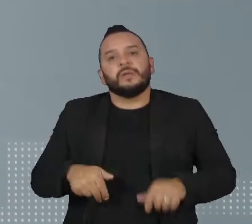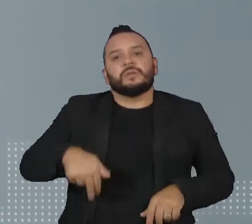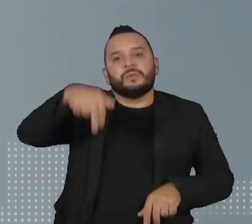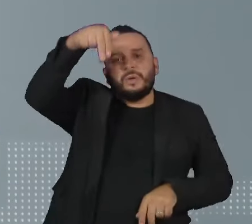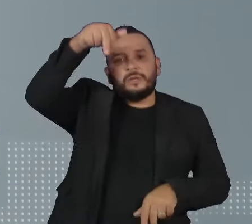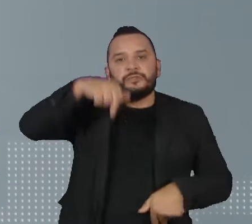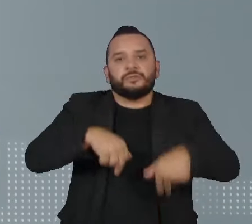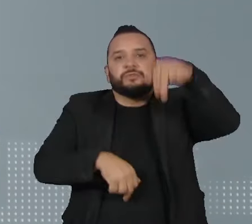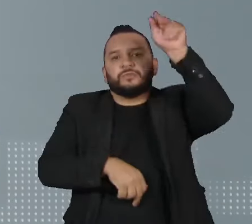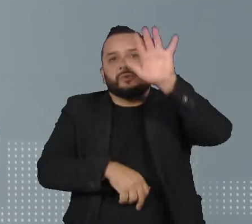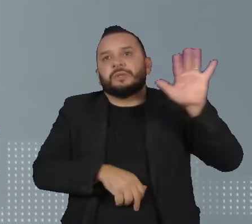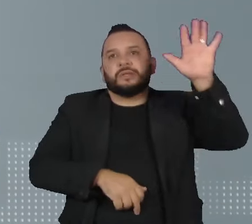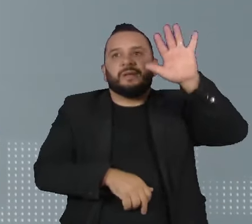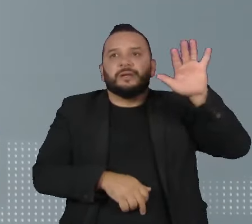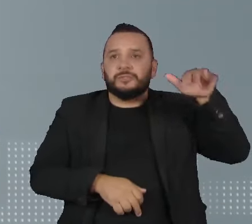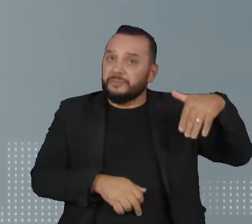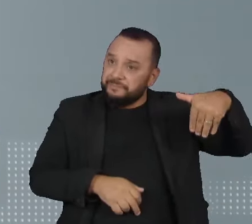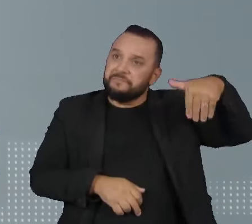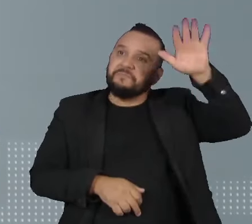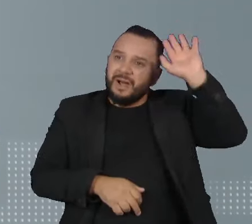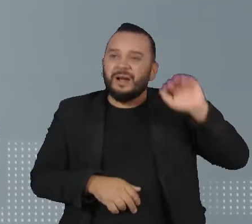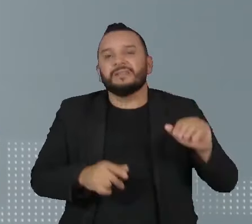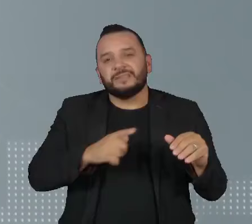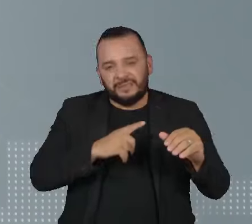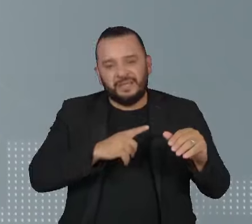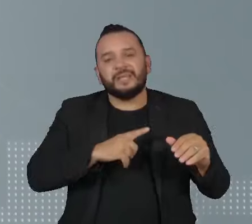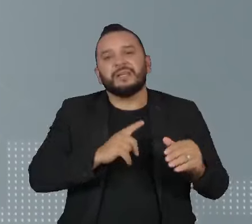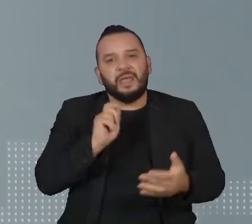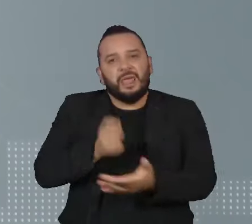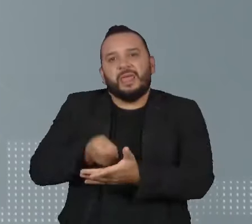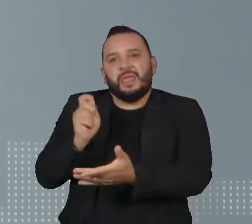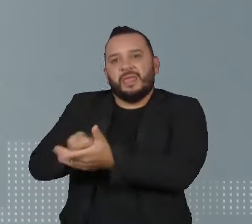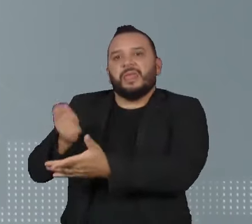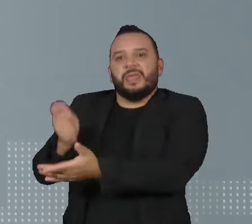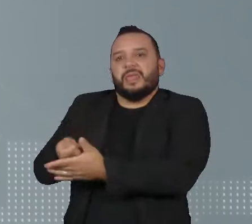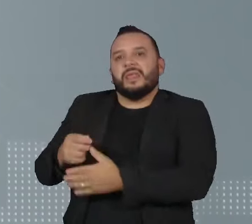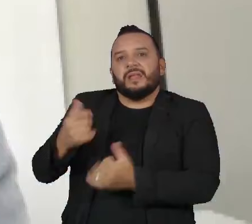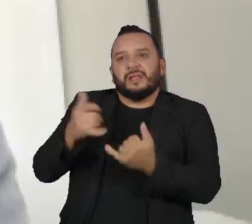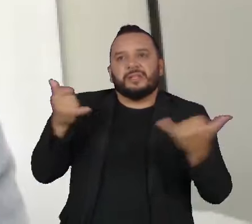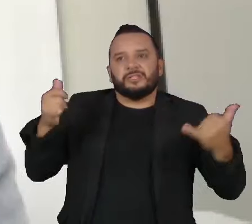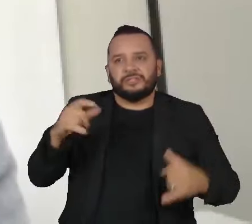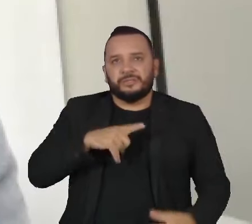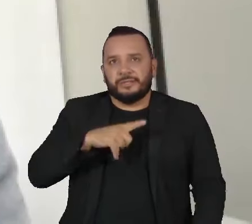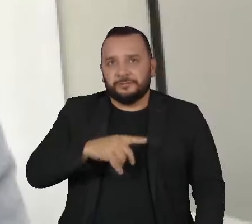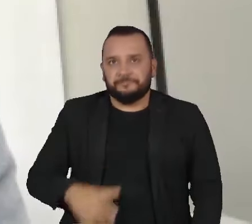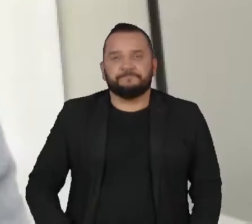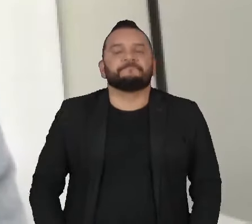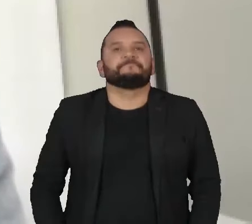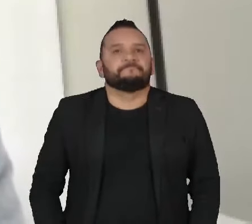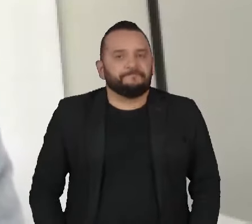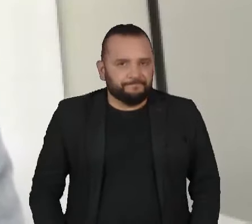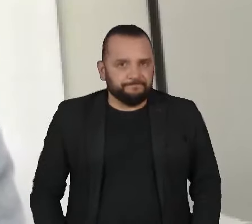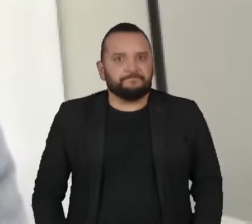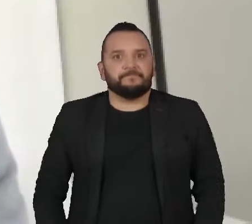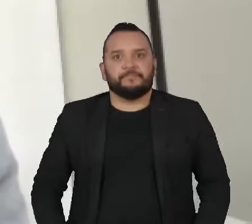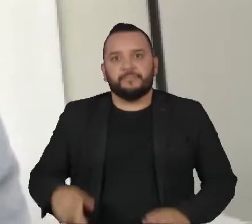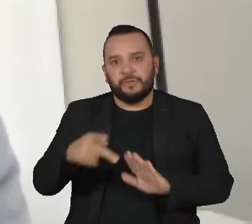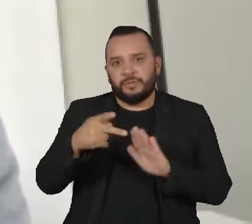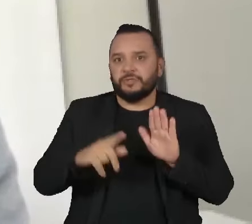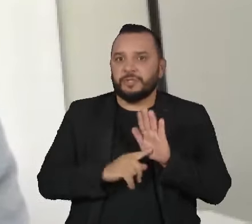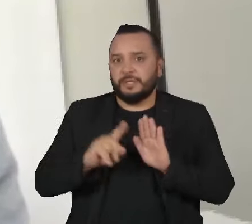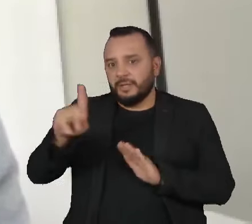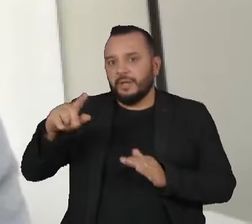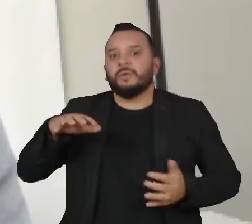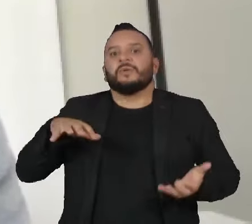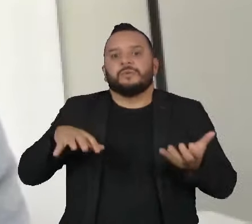são as que mais têm a renda comprometida com gastos energéticos. Existem alguns projetos de lei tramitando no